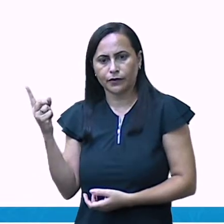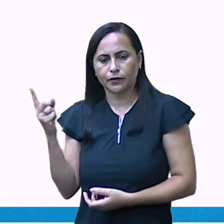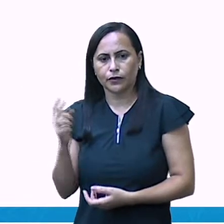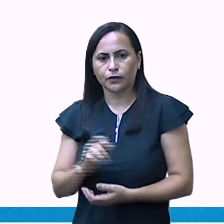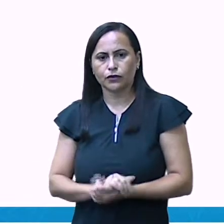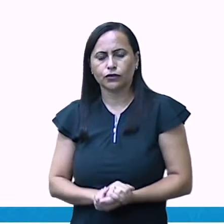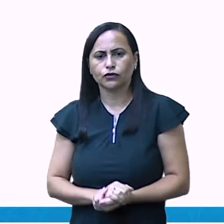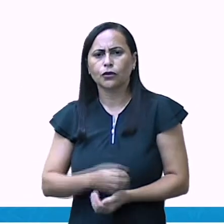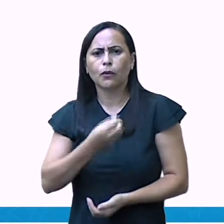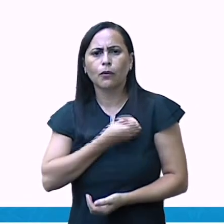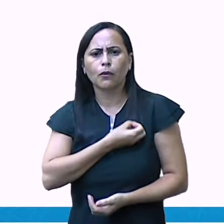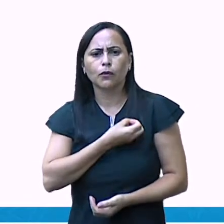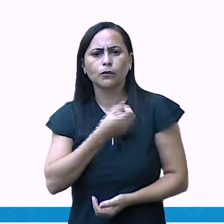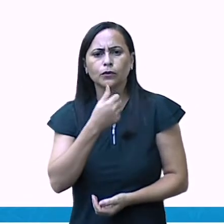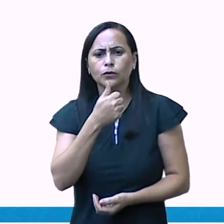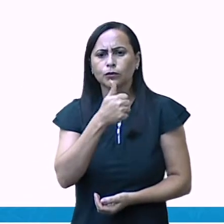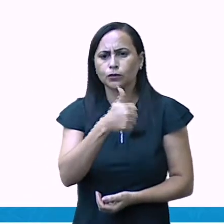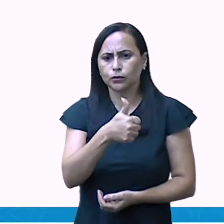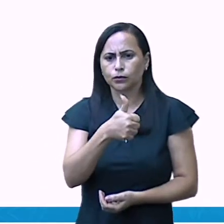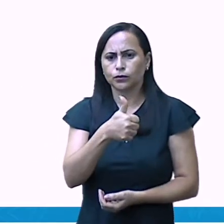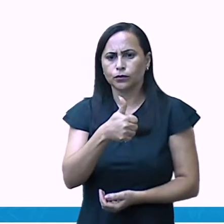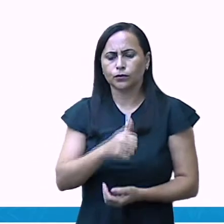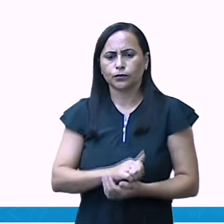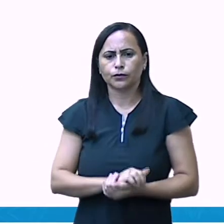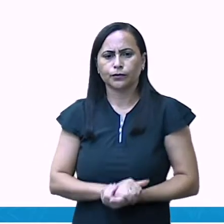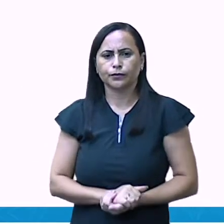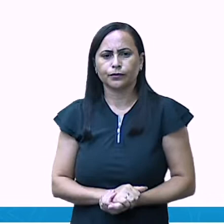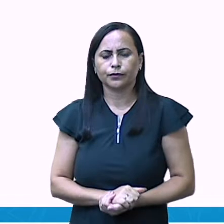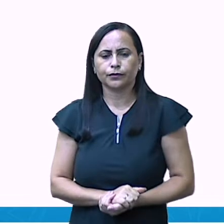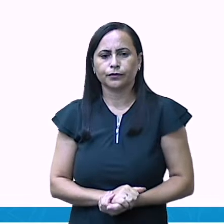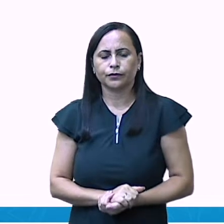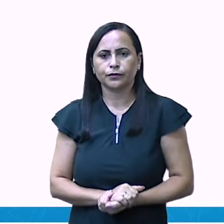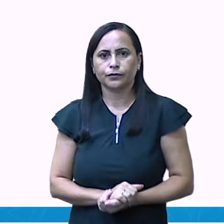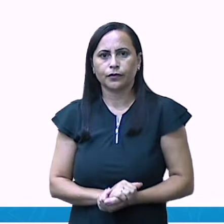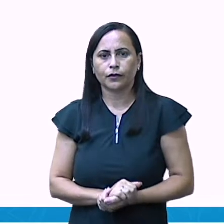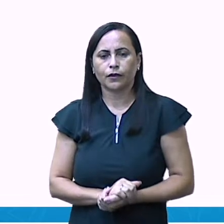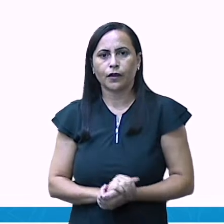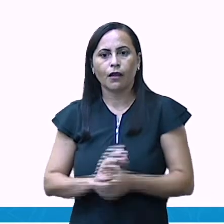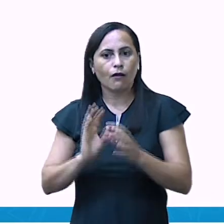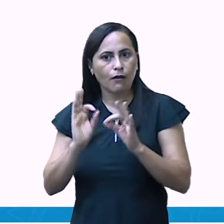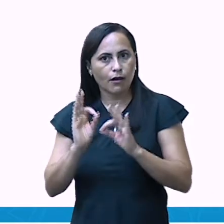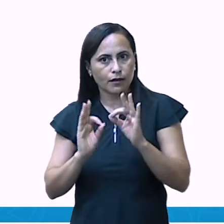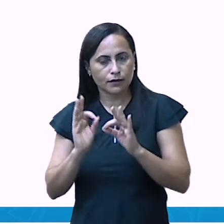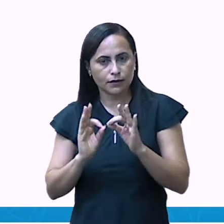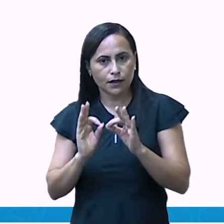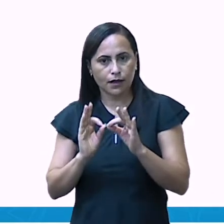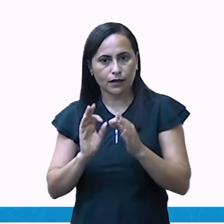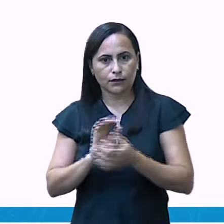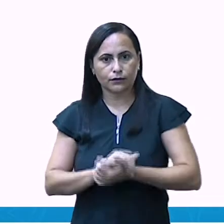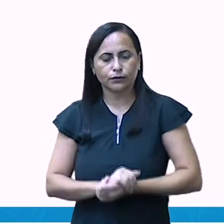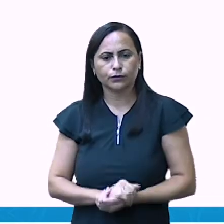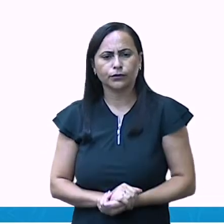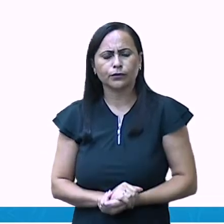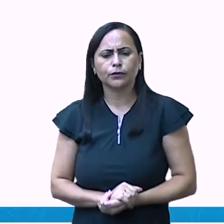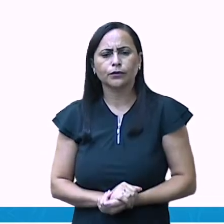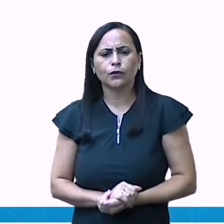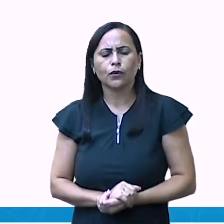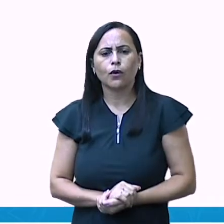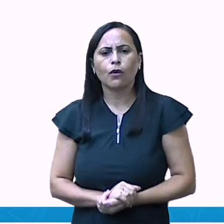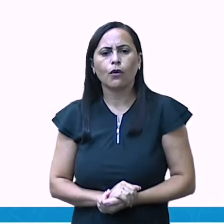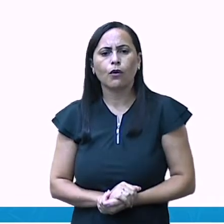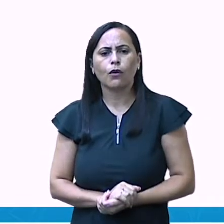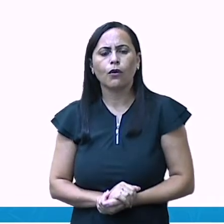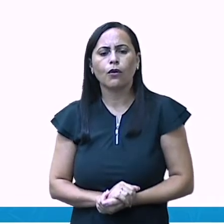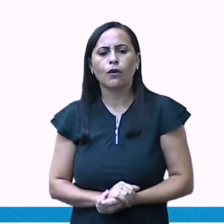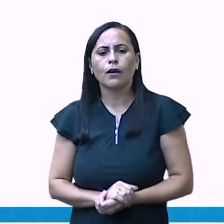para vocês verem o número 1. Aqui, o número 1. Ele está em uma ordem. Olha lá. Já o 1 no